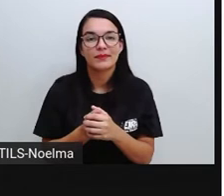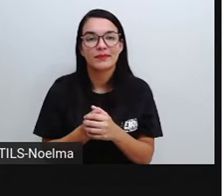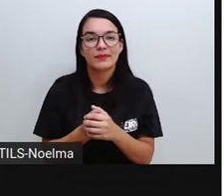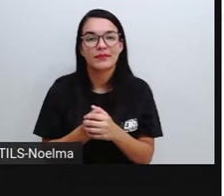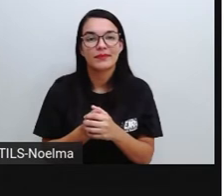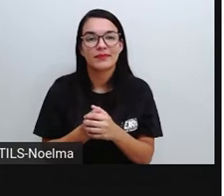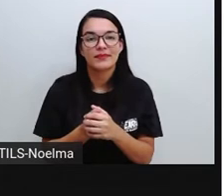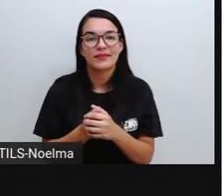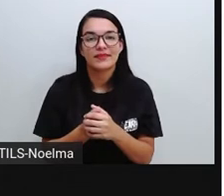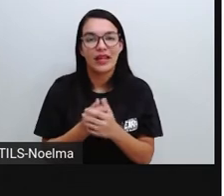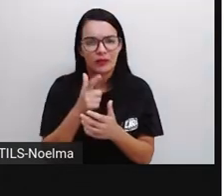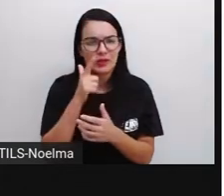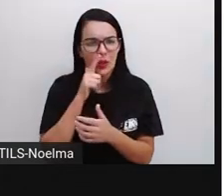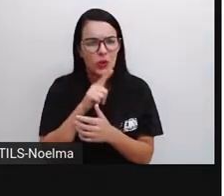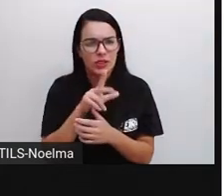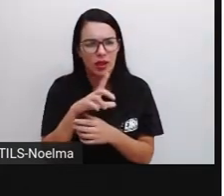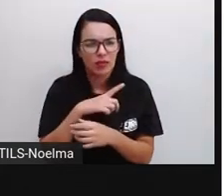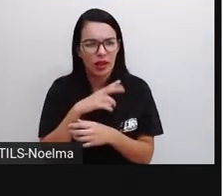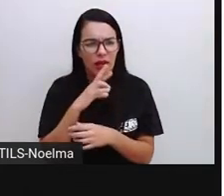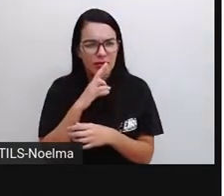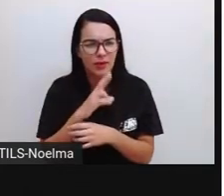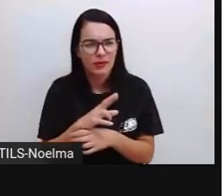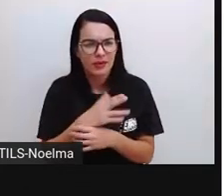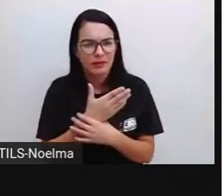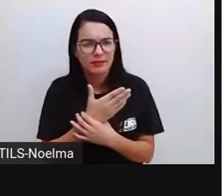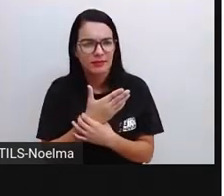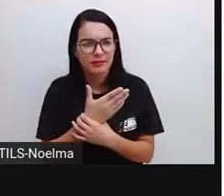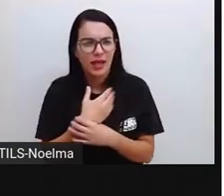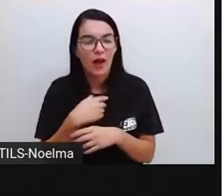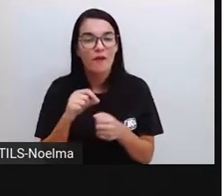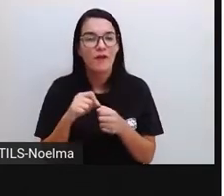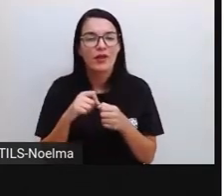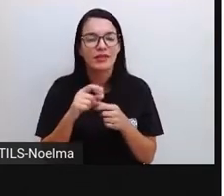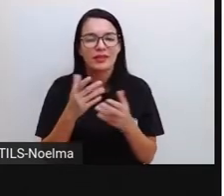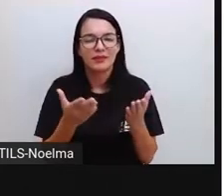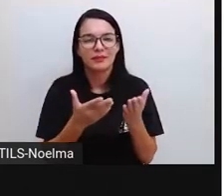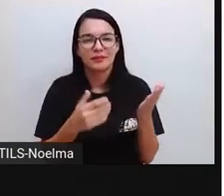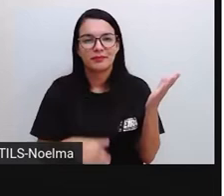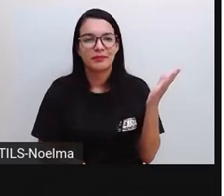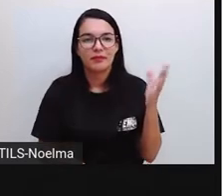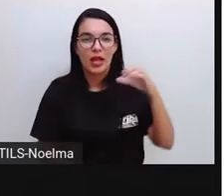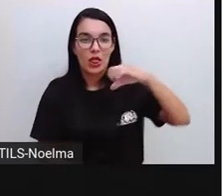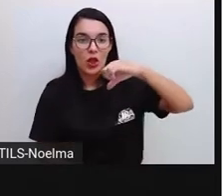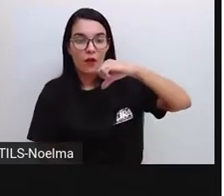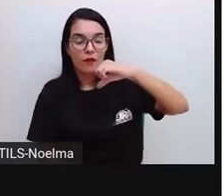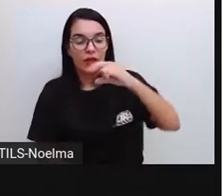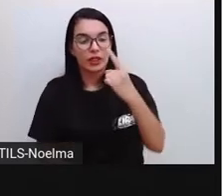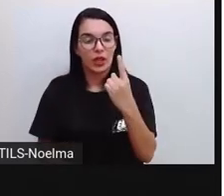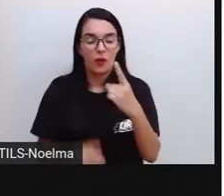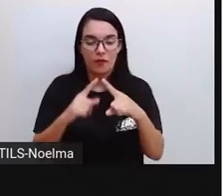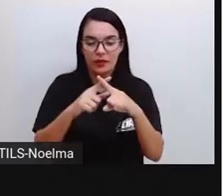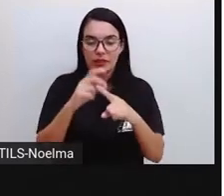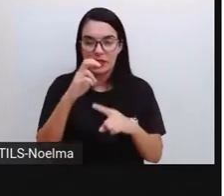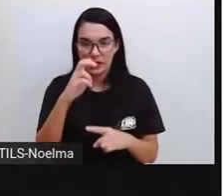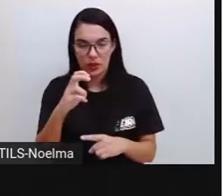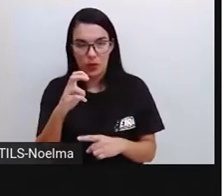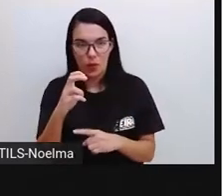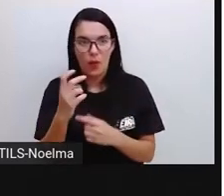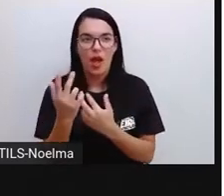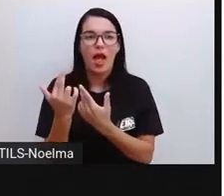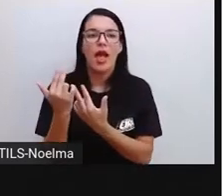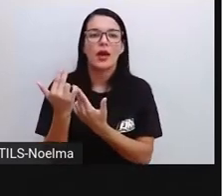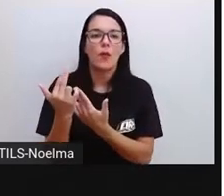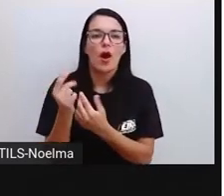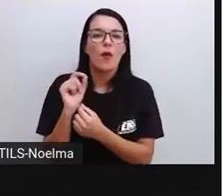Conseguiram obter o resultado? Vou fazer aqui para vocês. 91 vezes 5.